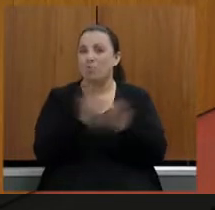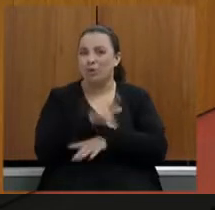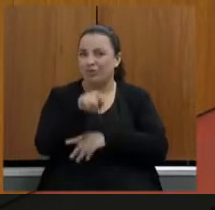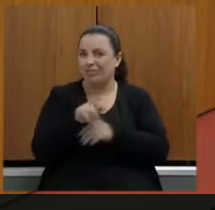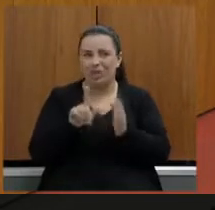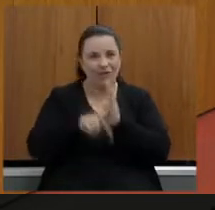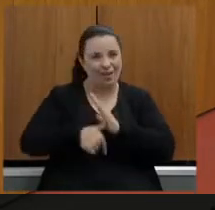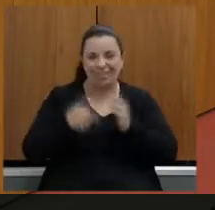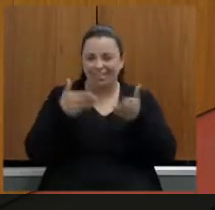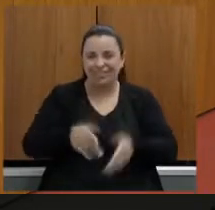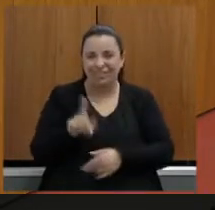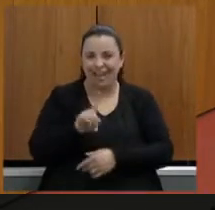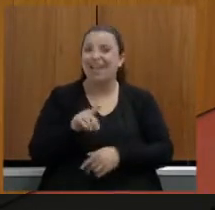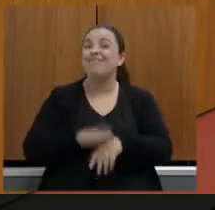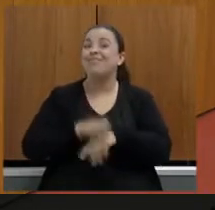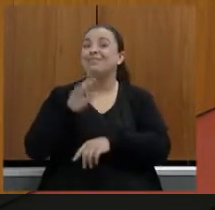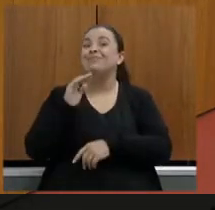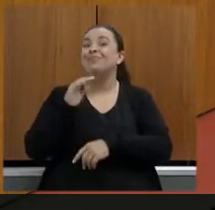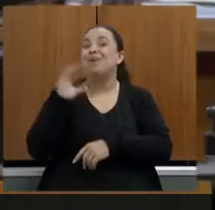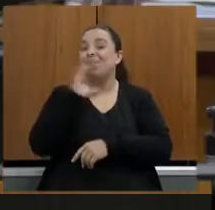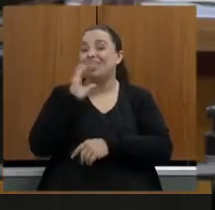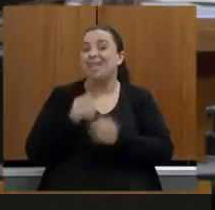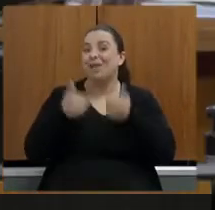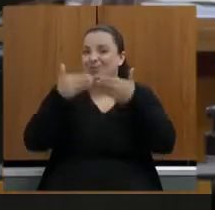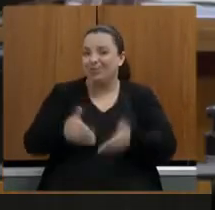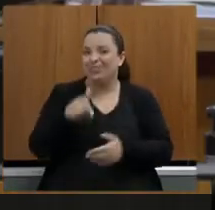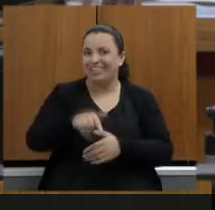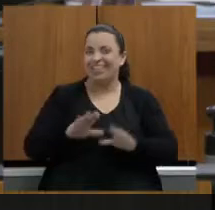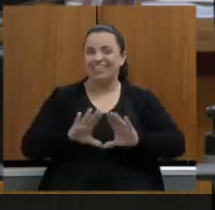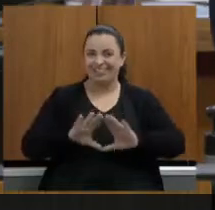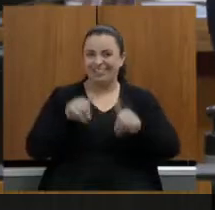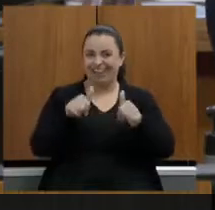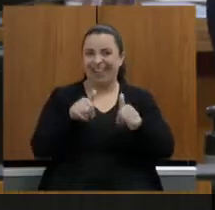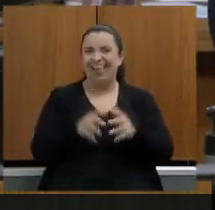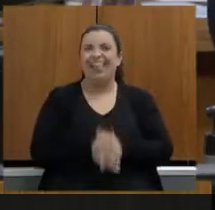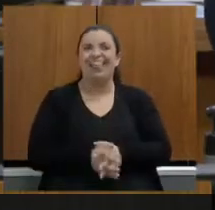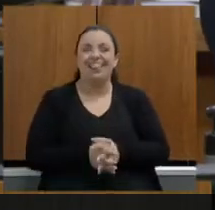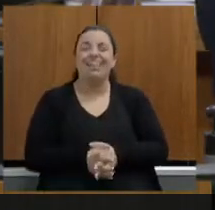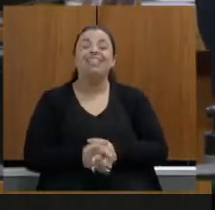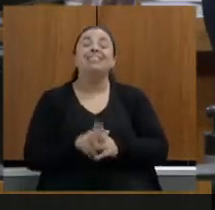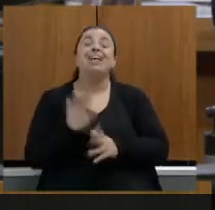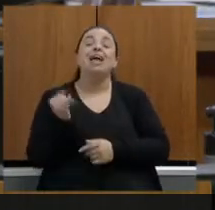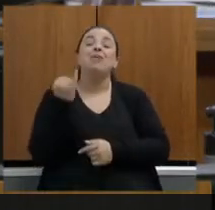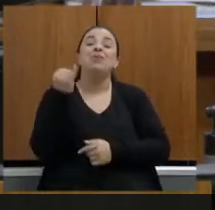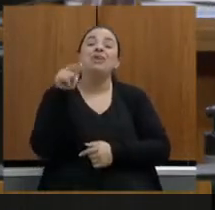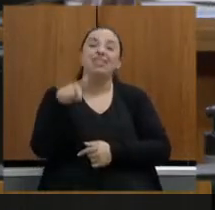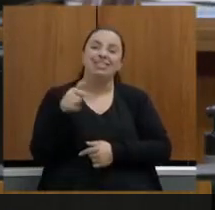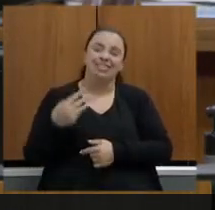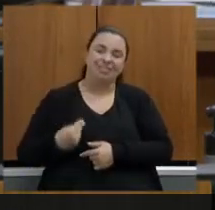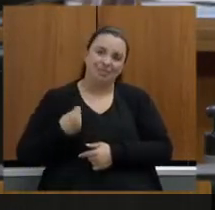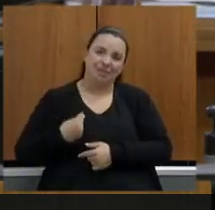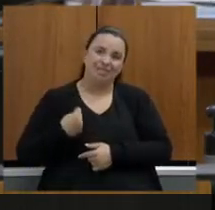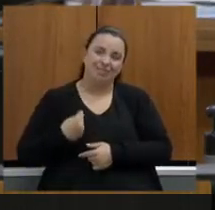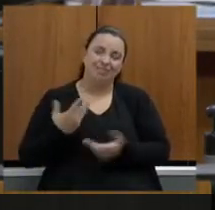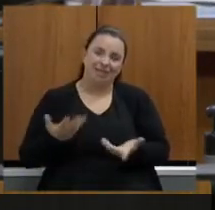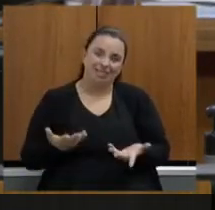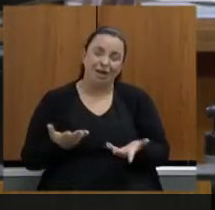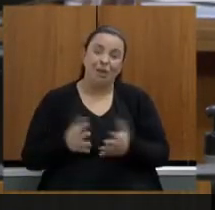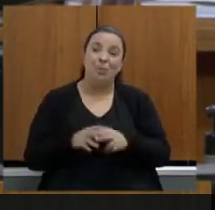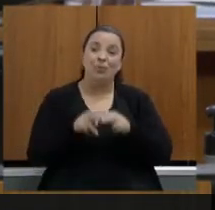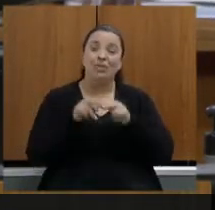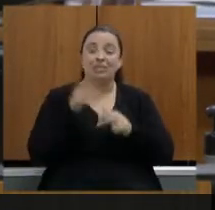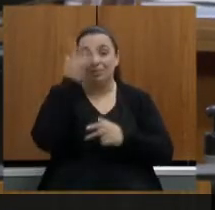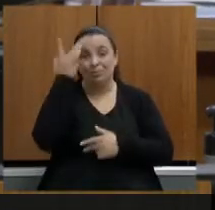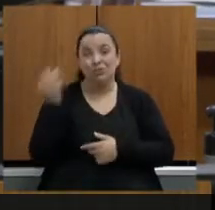muito obrigado obrigado Flávio eu acho importante secretário convidados essa participação porque aqueles que aqui